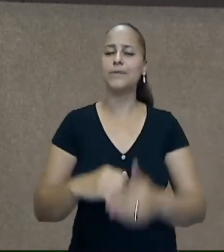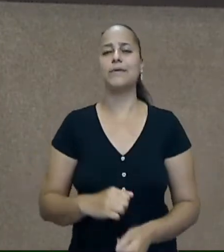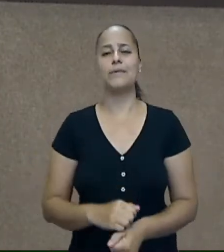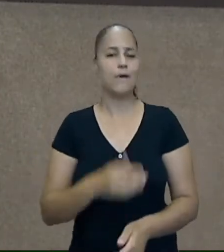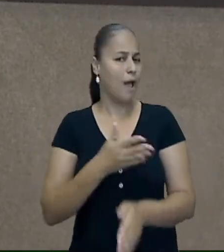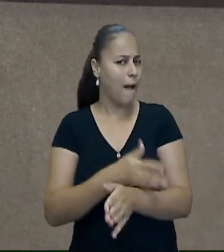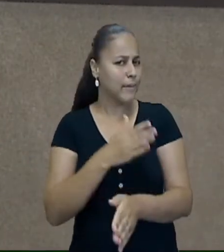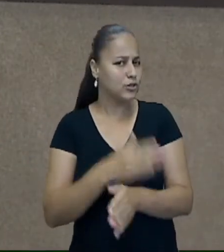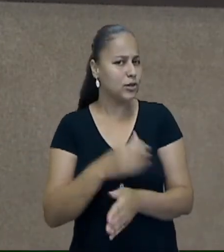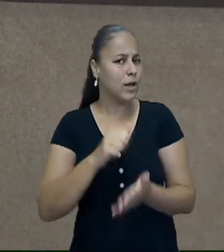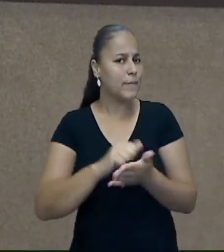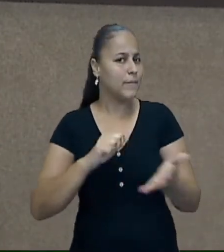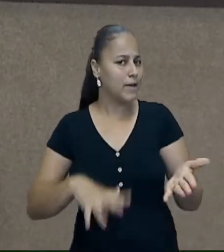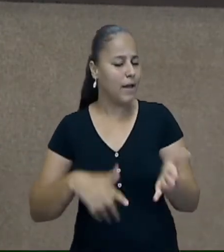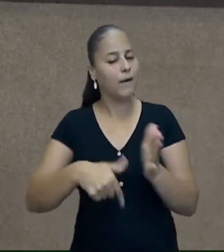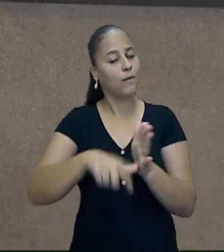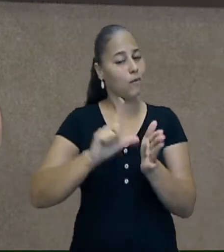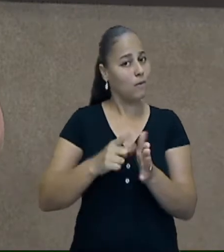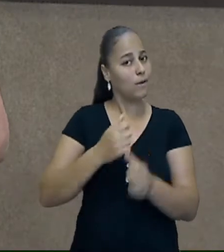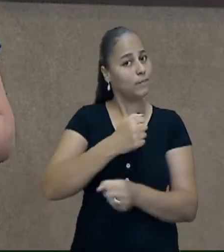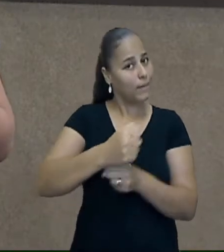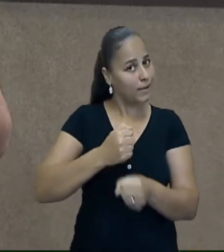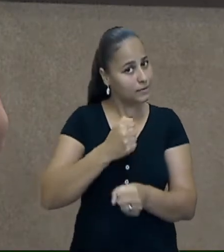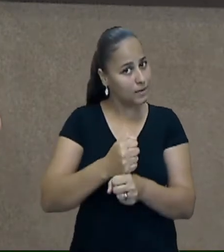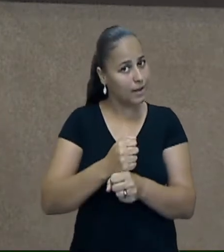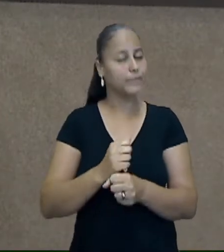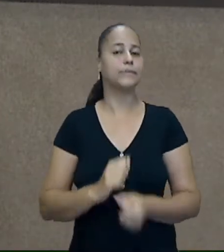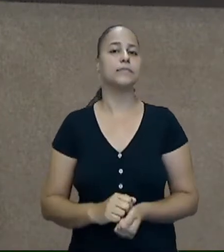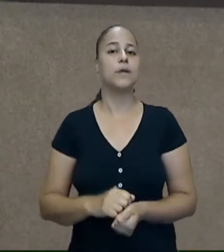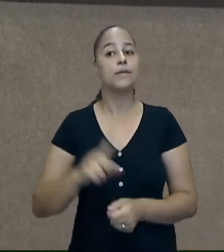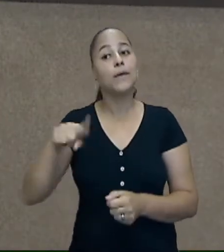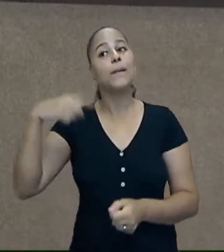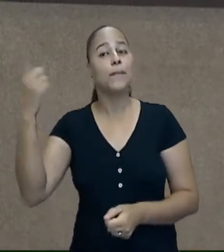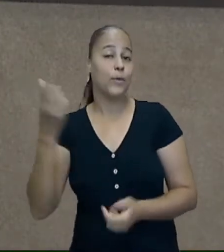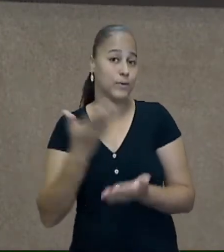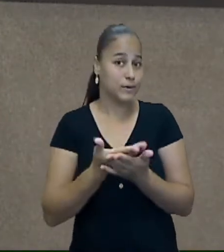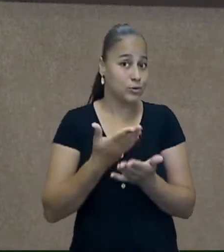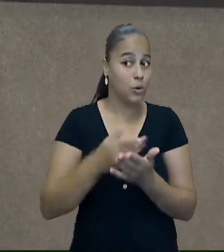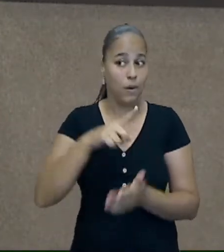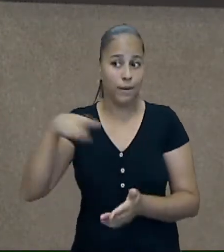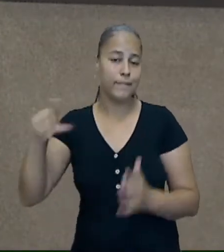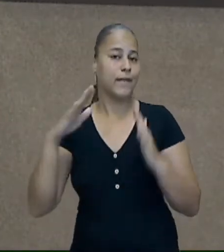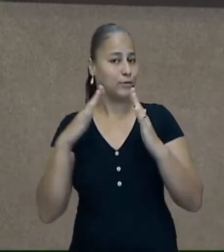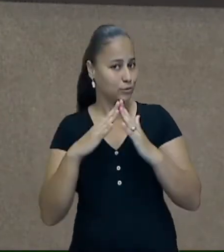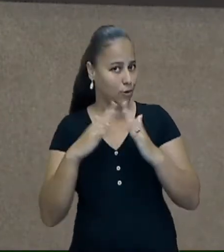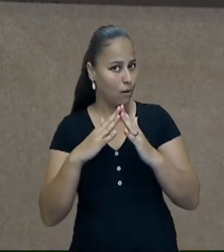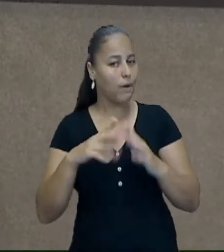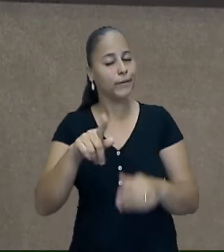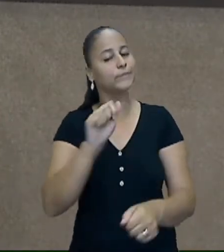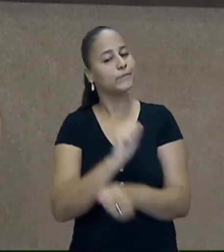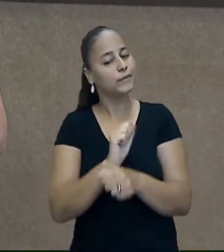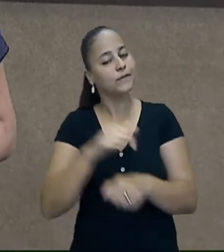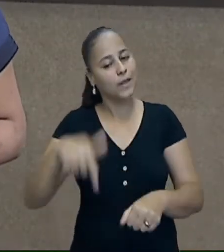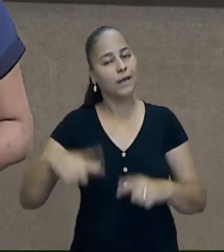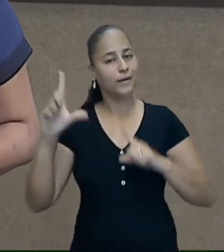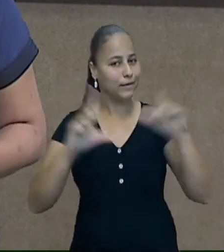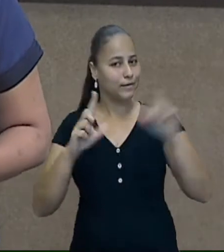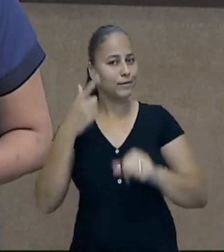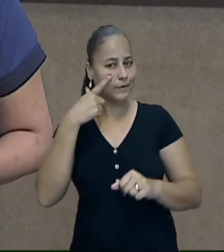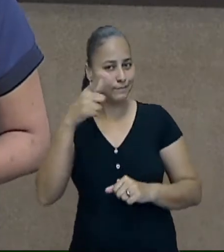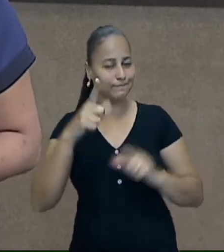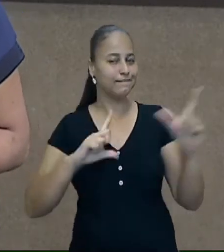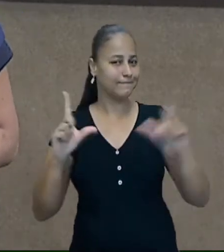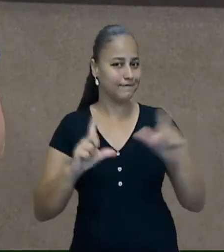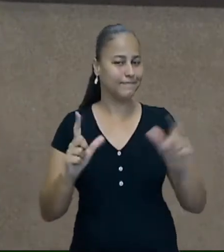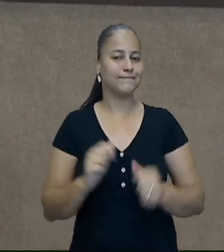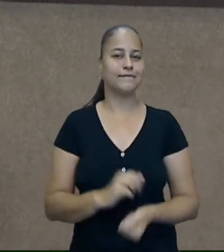trabalho que começamos ano passado. Até que as aulas voltem presenciais, eu conto com vocês aqui na